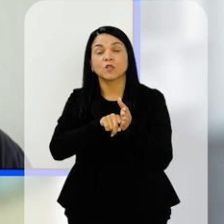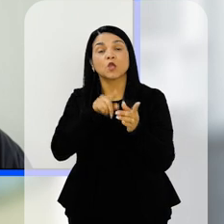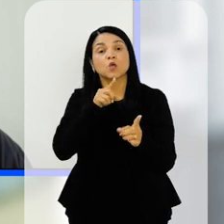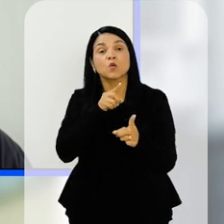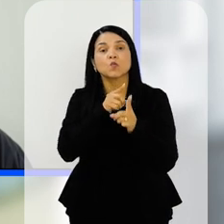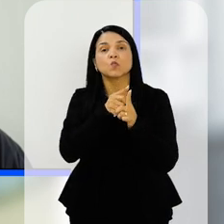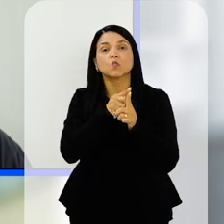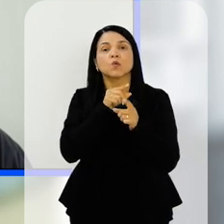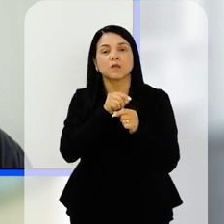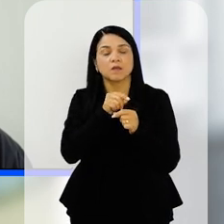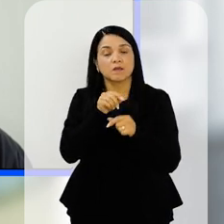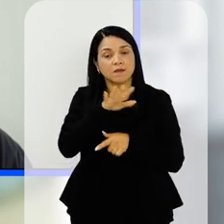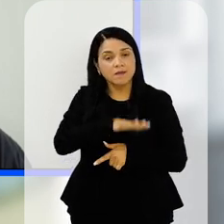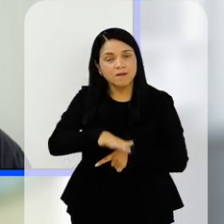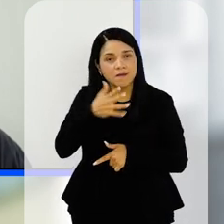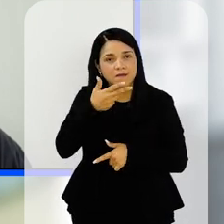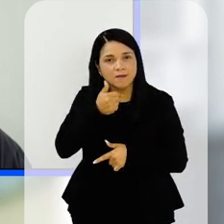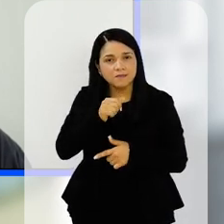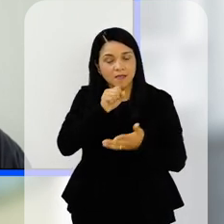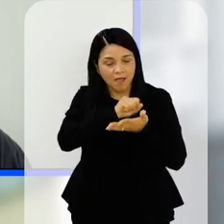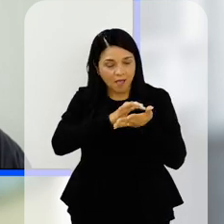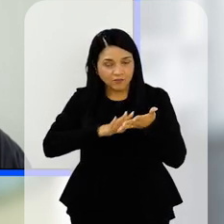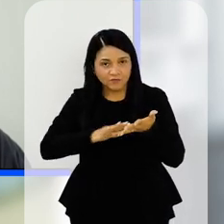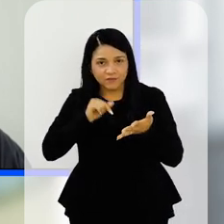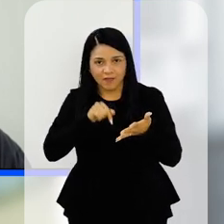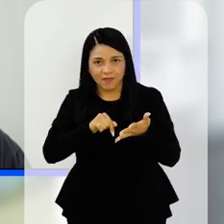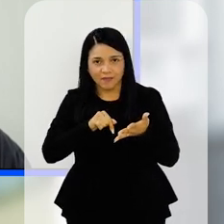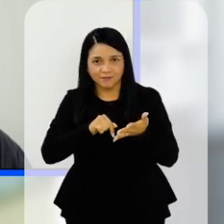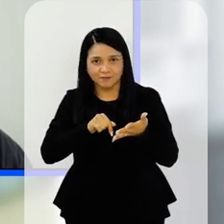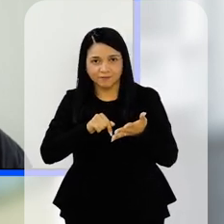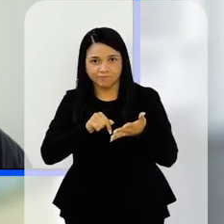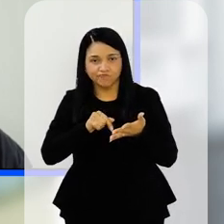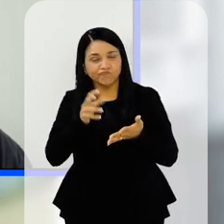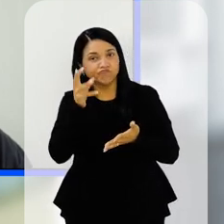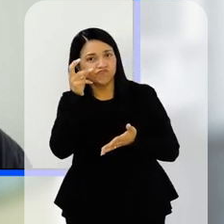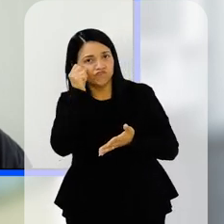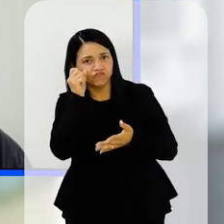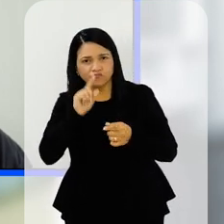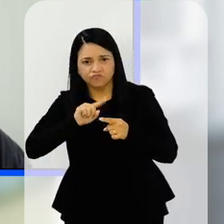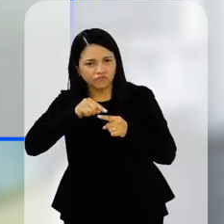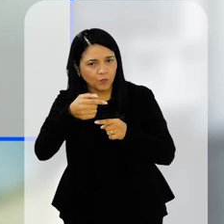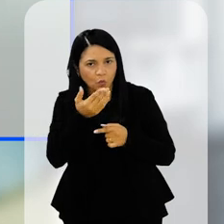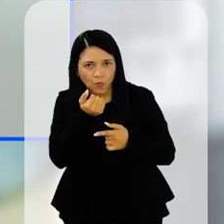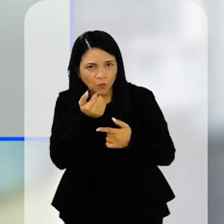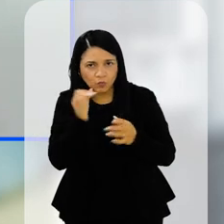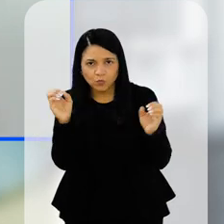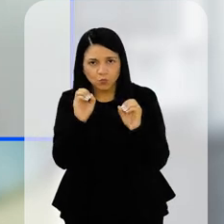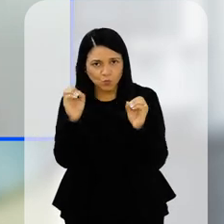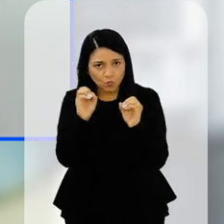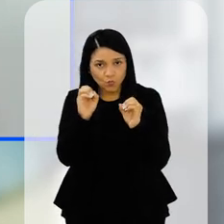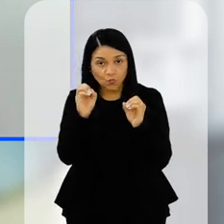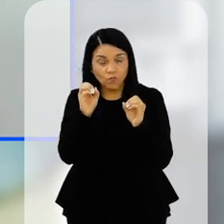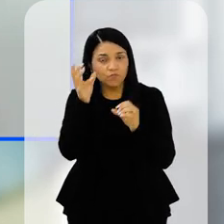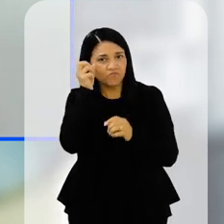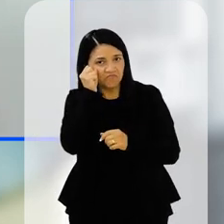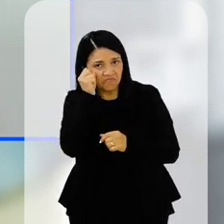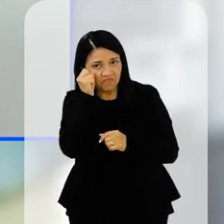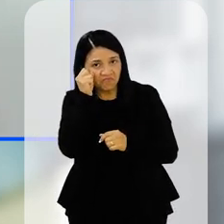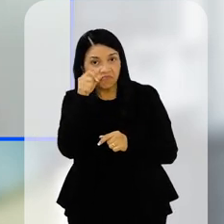foi encontrado? Que as crianças que faziam essas atividades, mas não dormiam após o almoço, elas,